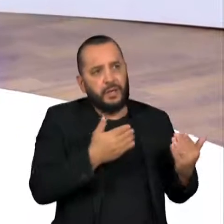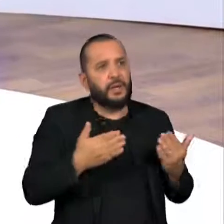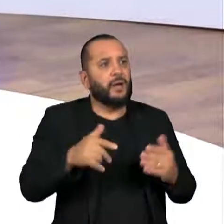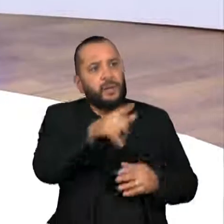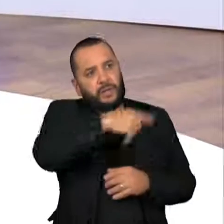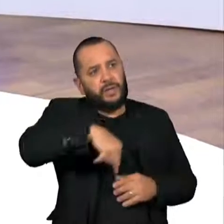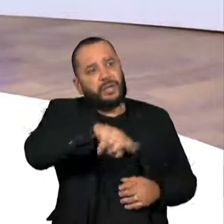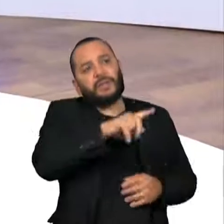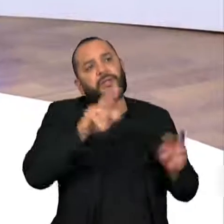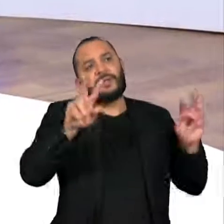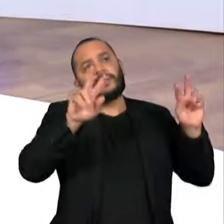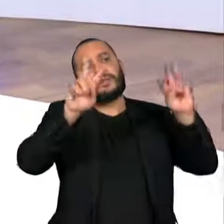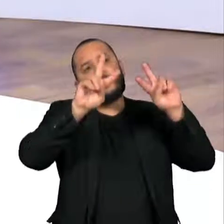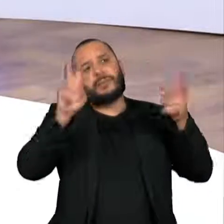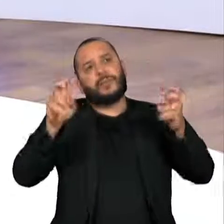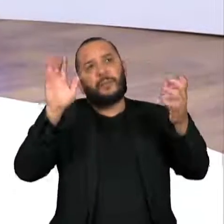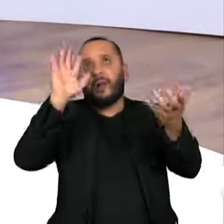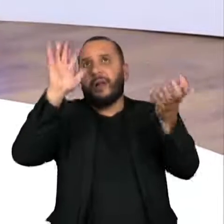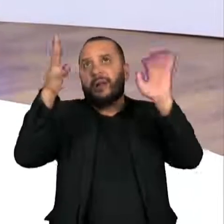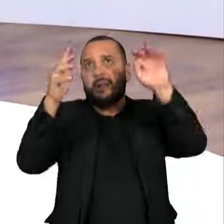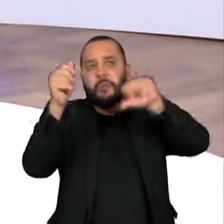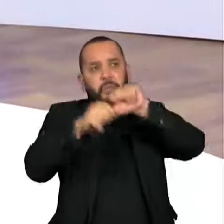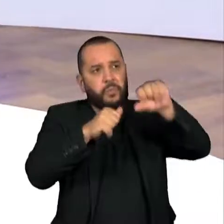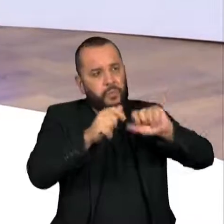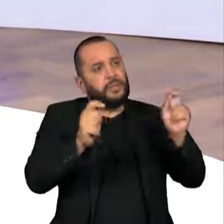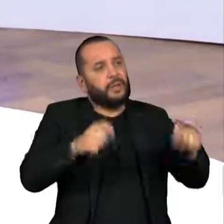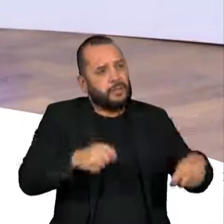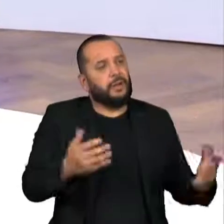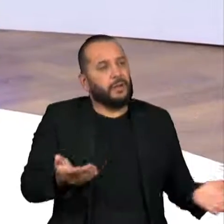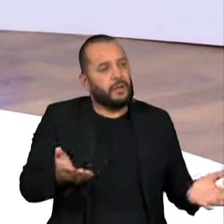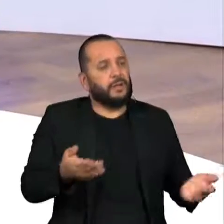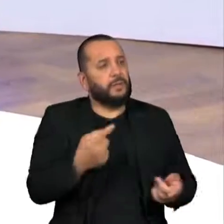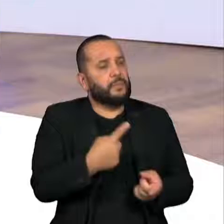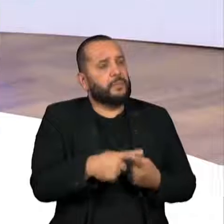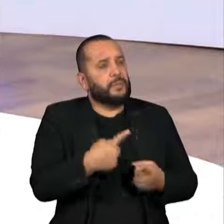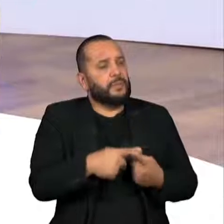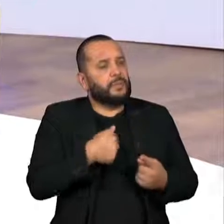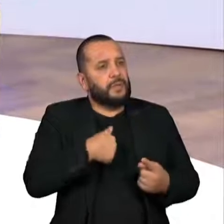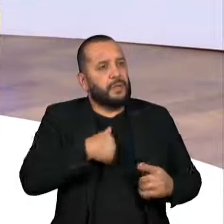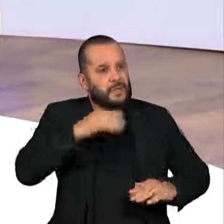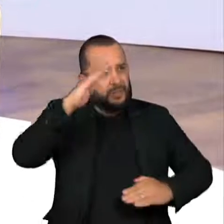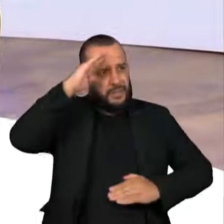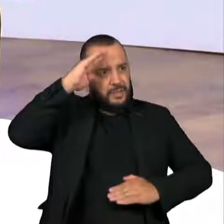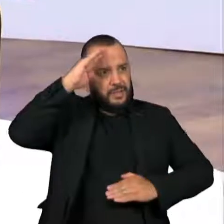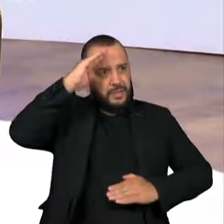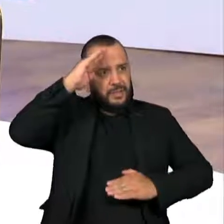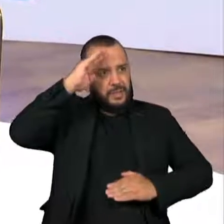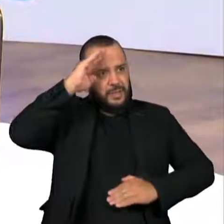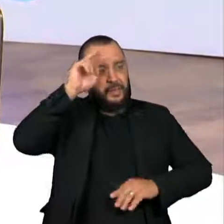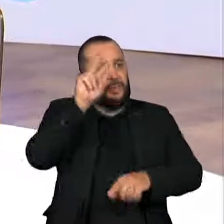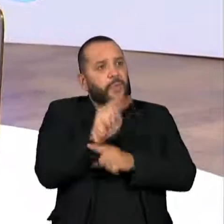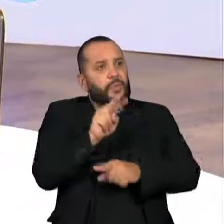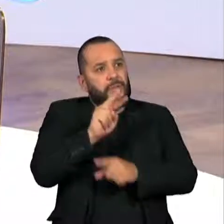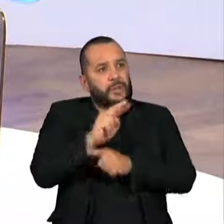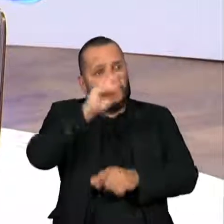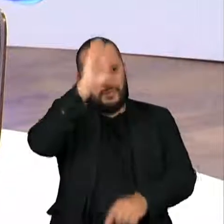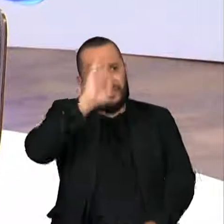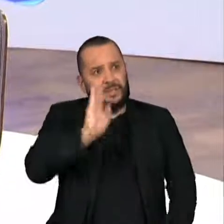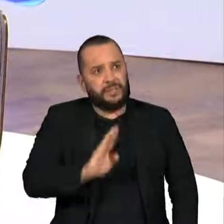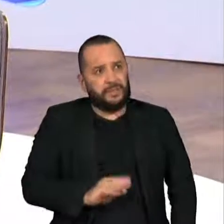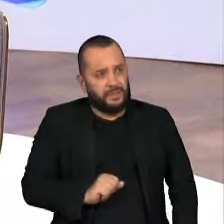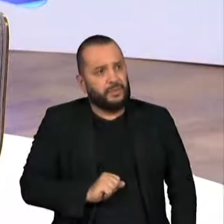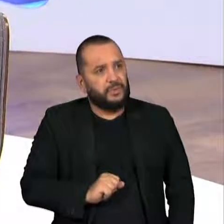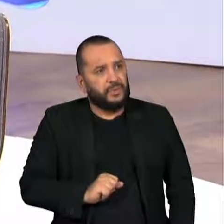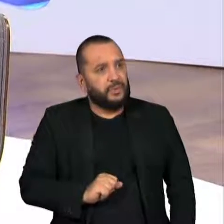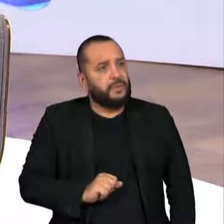climáticas, porque não é possível uma tese de defesa nacional que abstraia